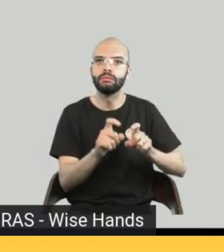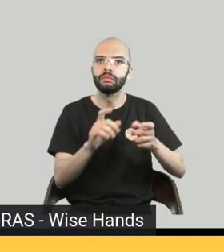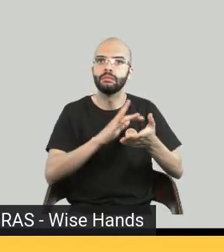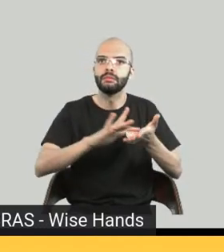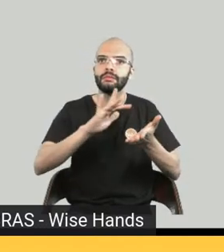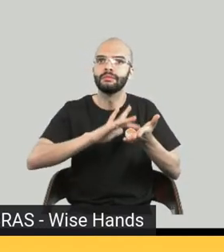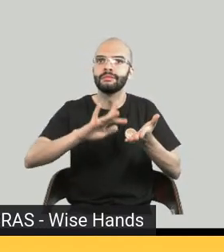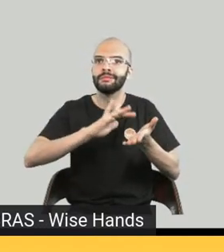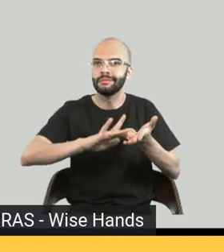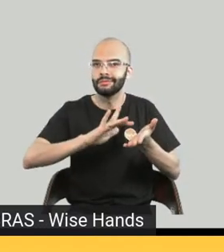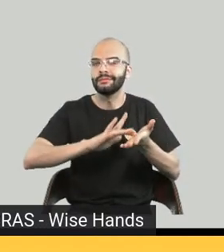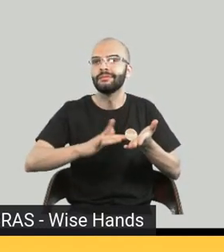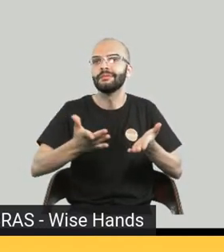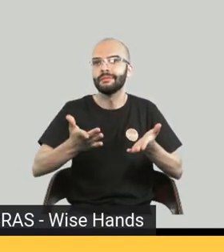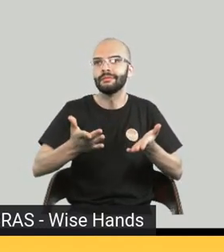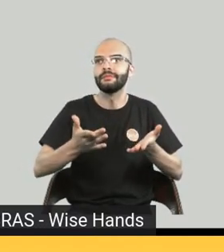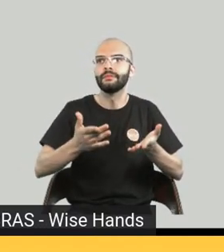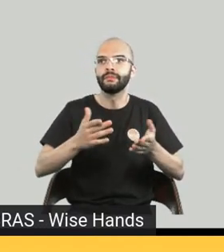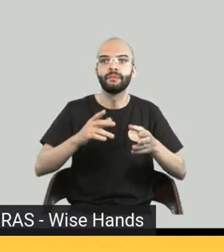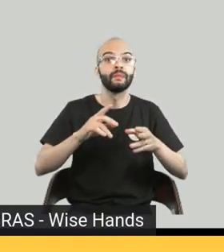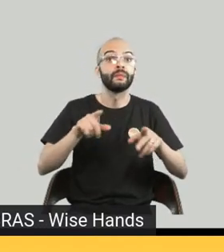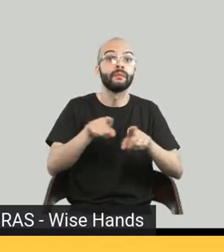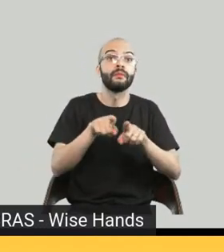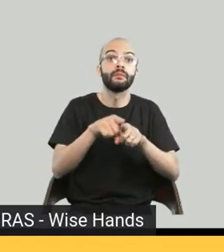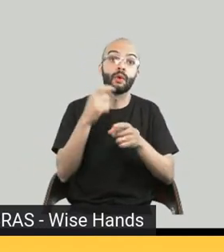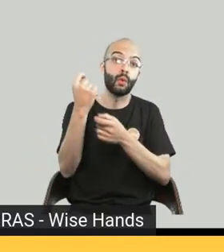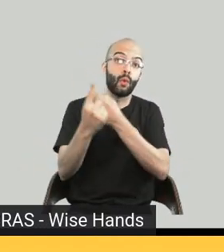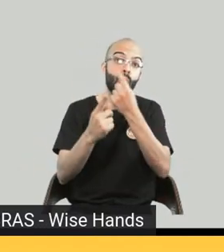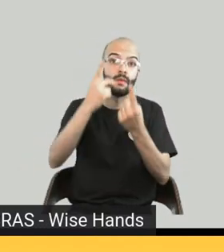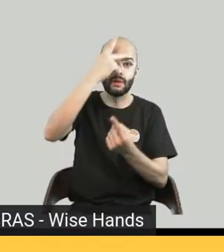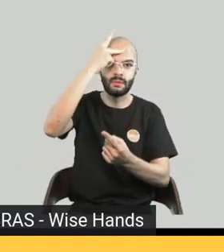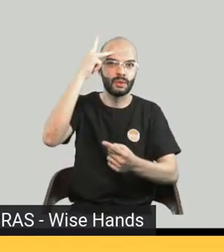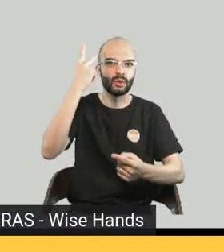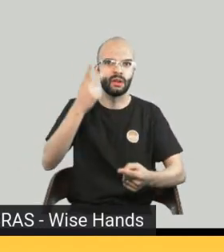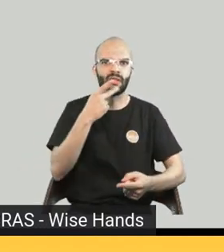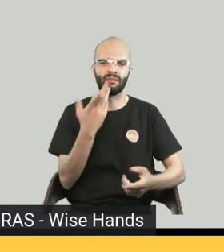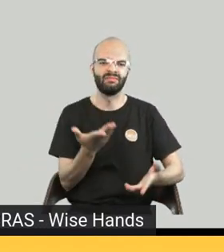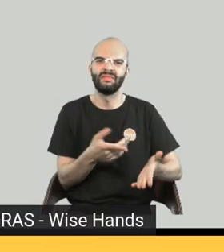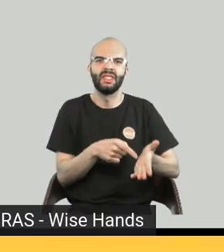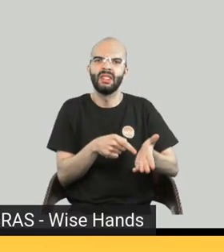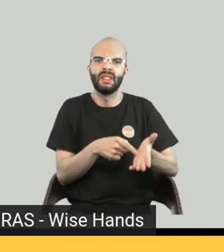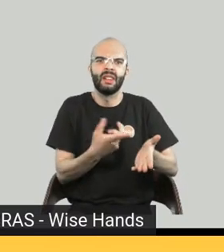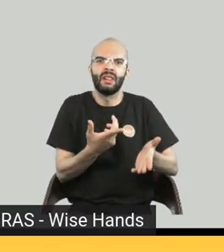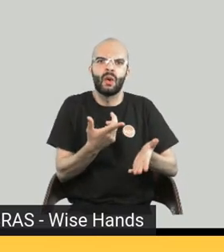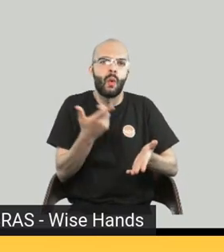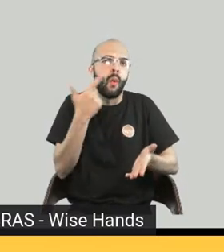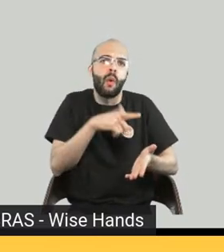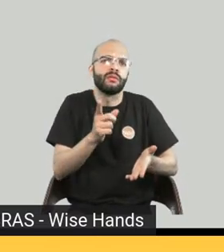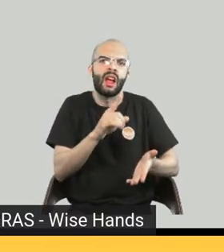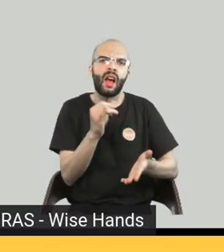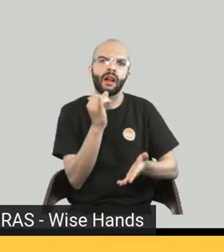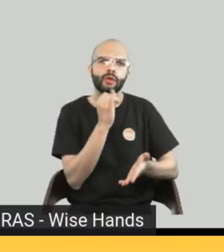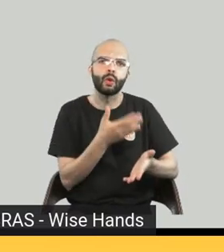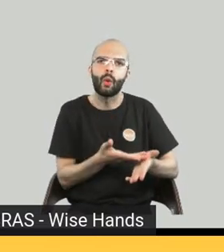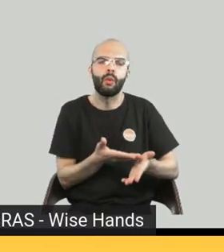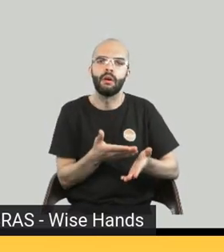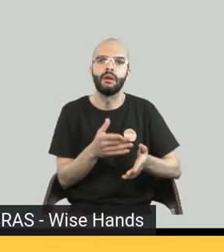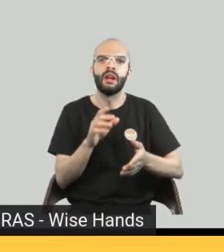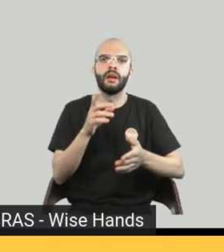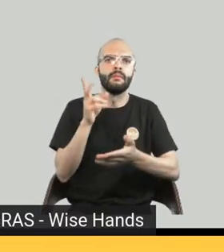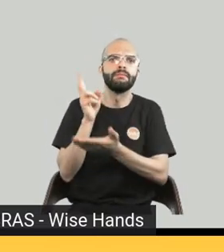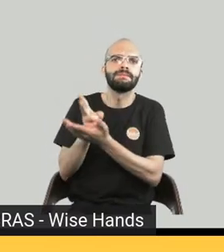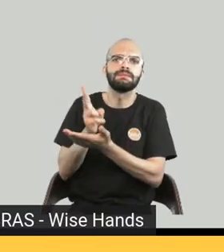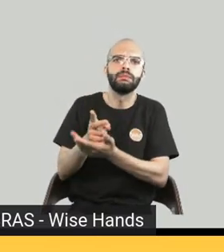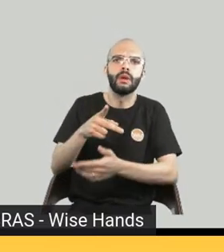investimento na produção desse formato vai se justificar? ou será que a gente continua com o PDF, que é o que todo mundo já conhece, que